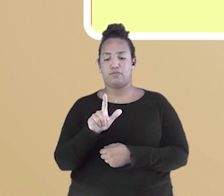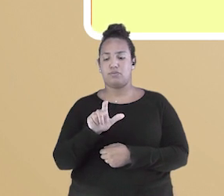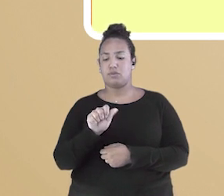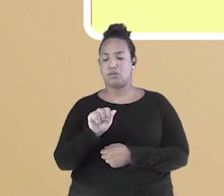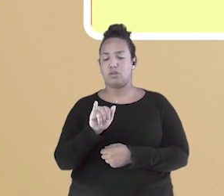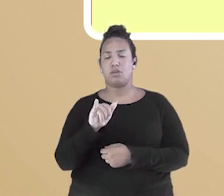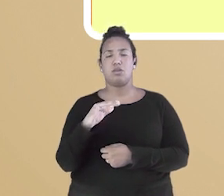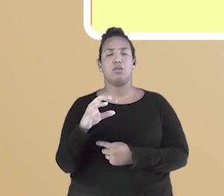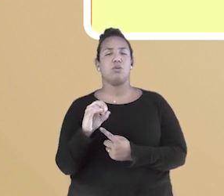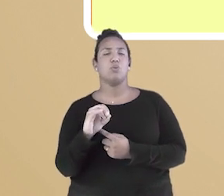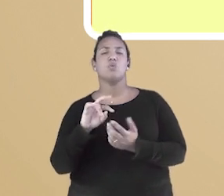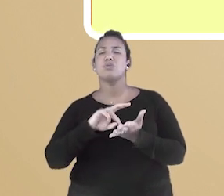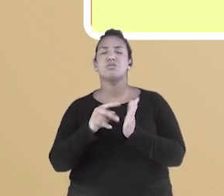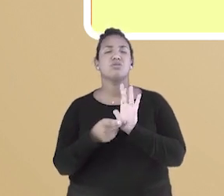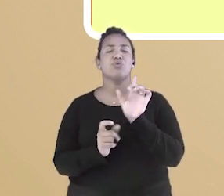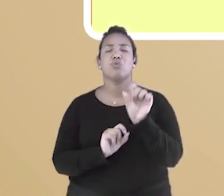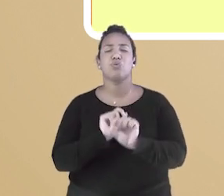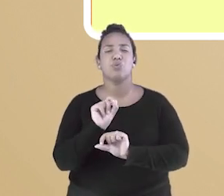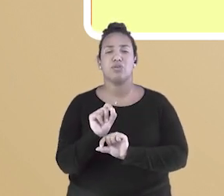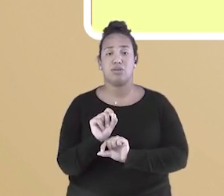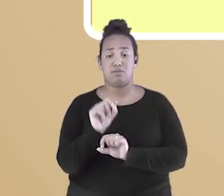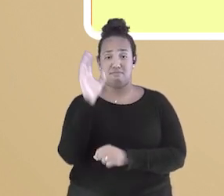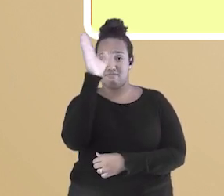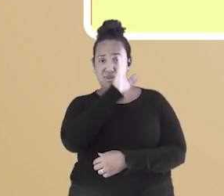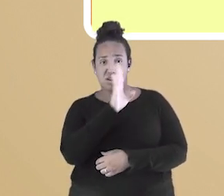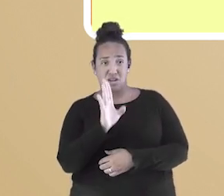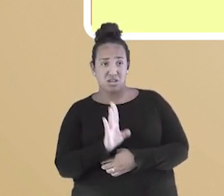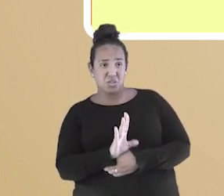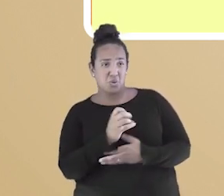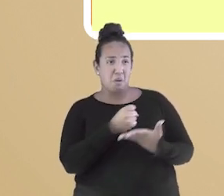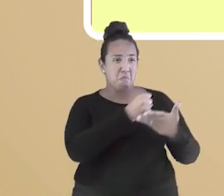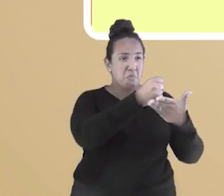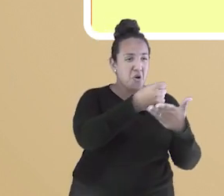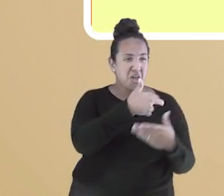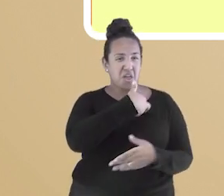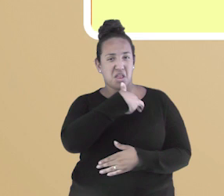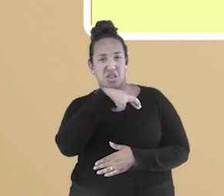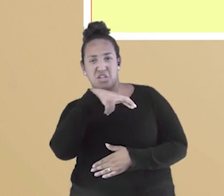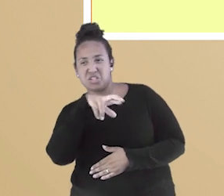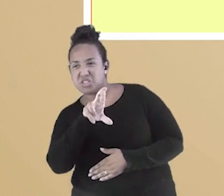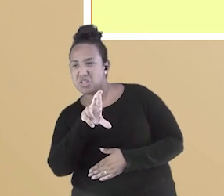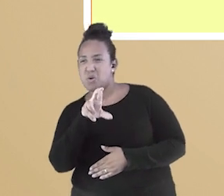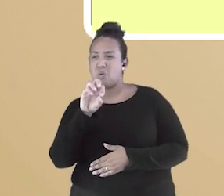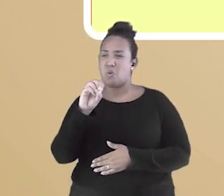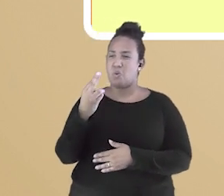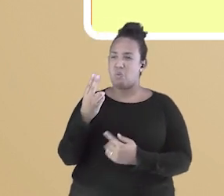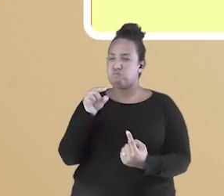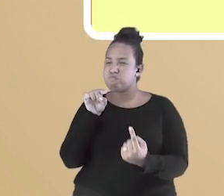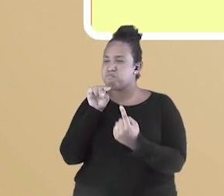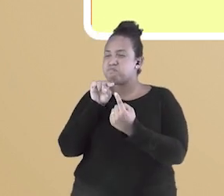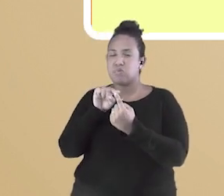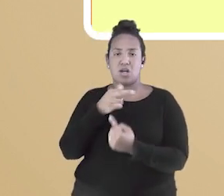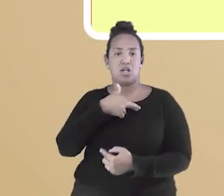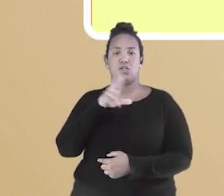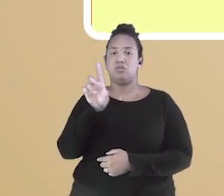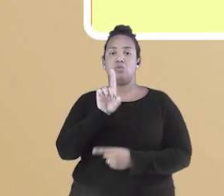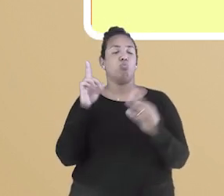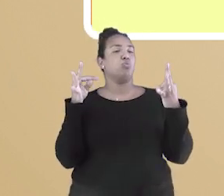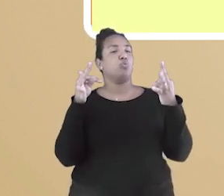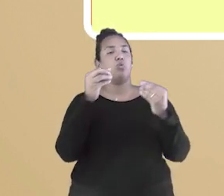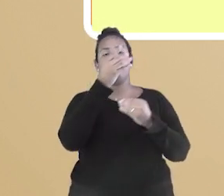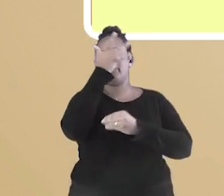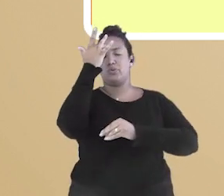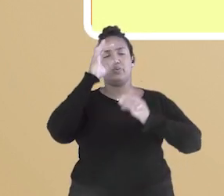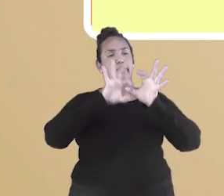ou discorda de nenhuma religião. Todos os habitantes eram livres para seguir a religião que quisessem. A gente vai ter